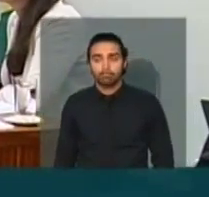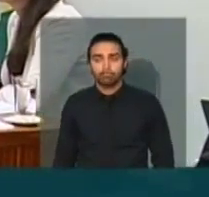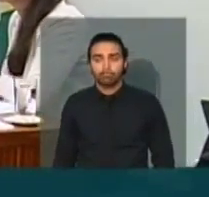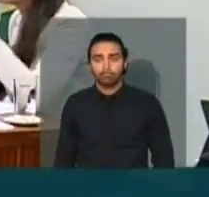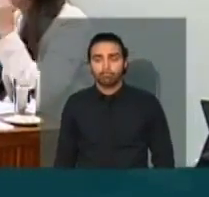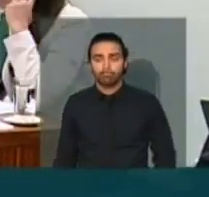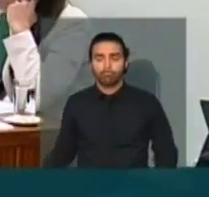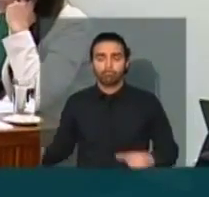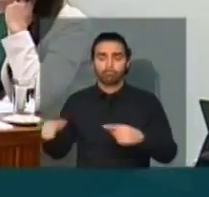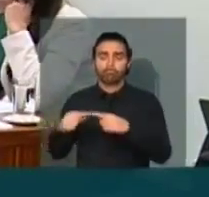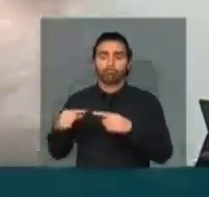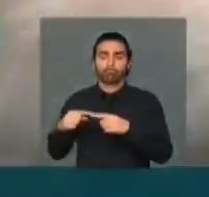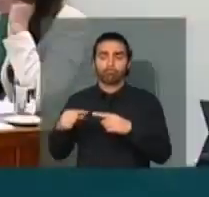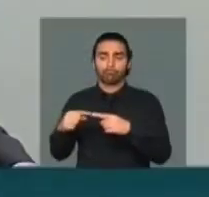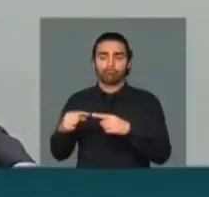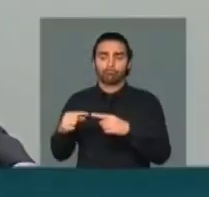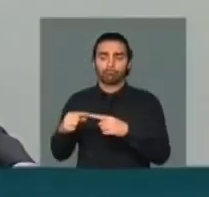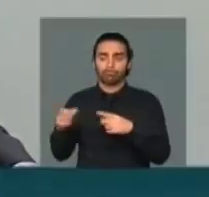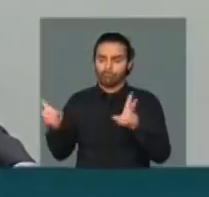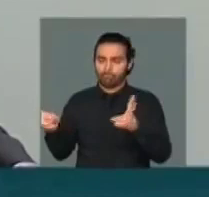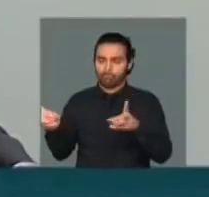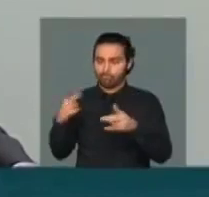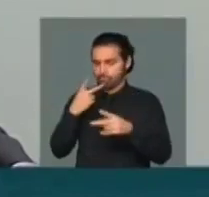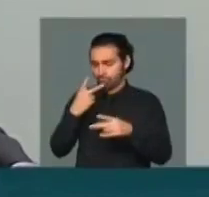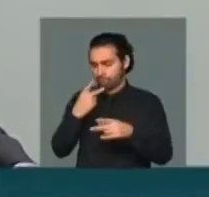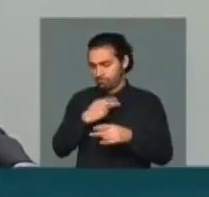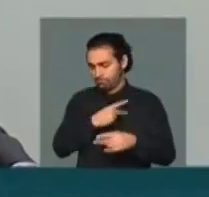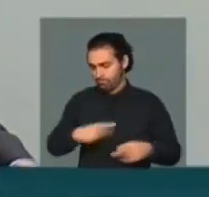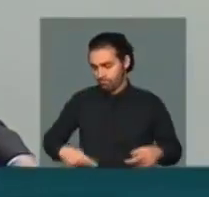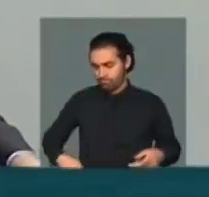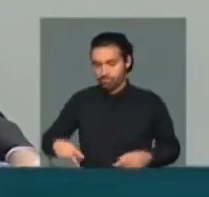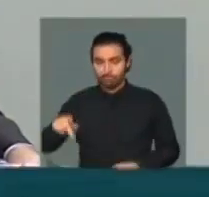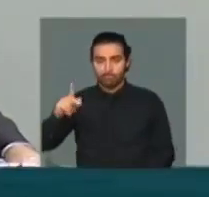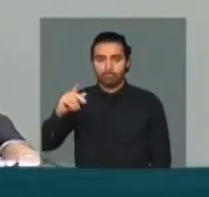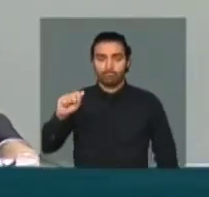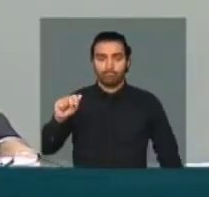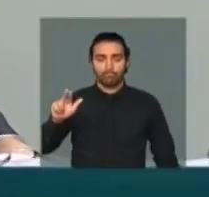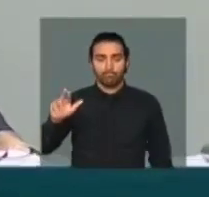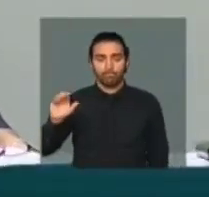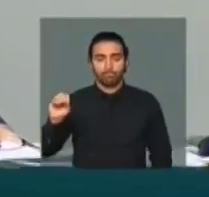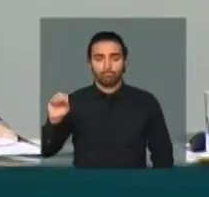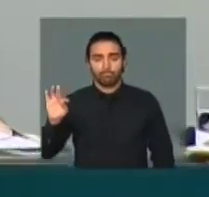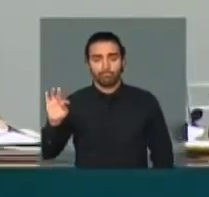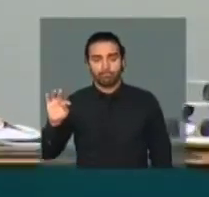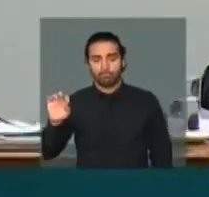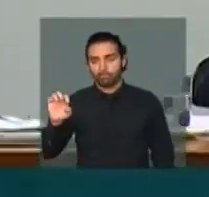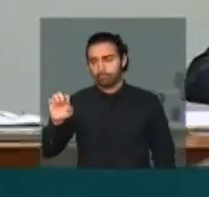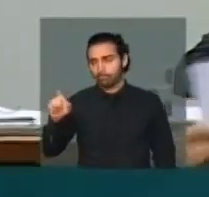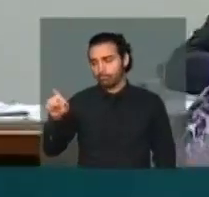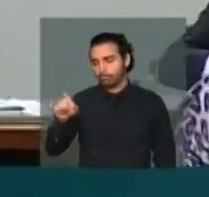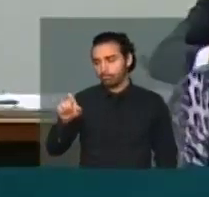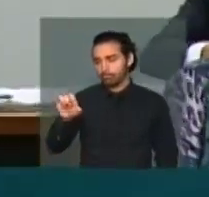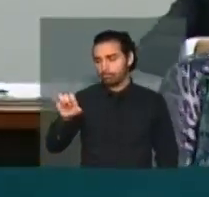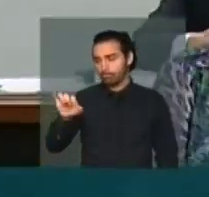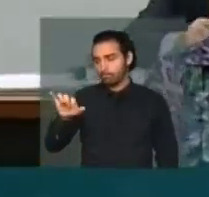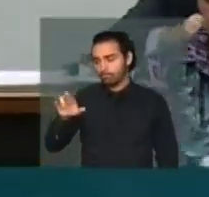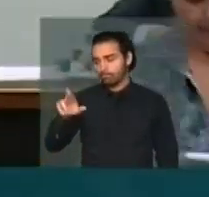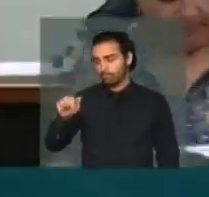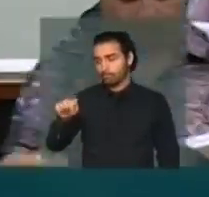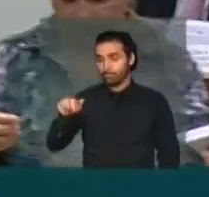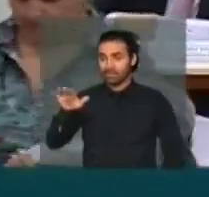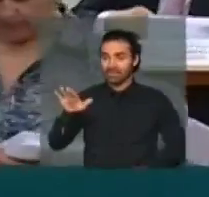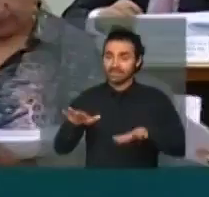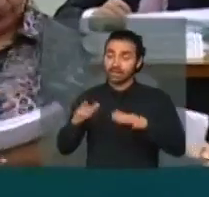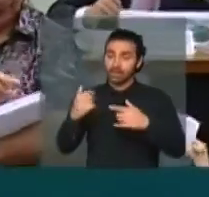vinha falando o presidente Paulo Teixeira, eu vou fazer um paralelo que talvez não seja muito adequado,